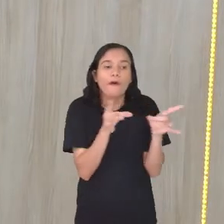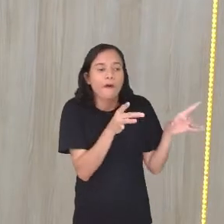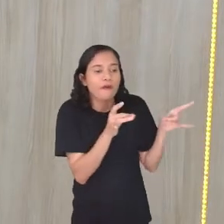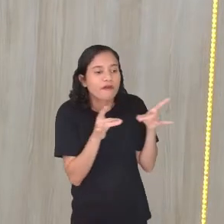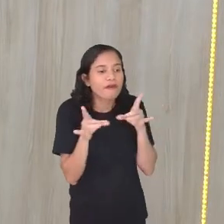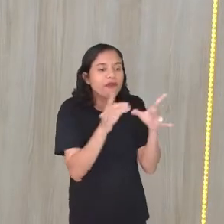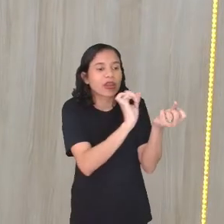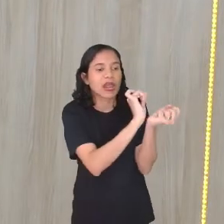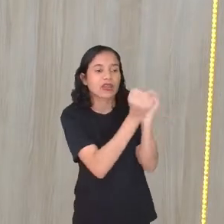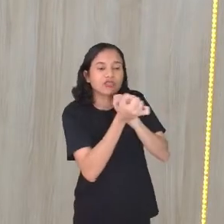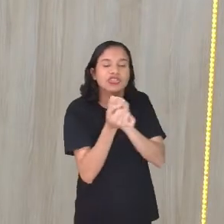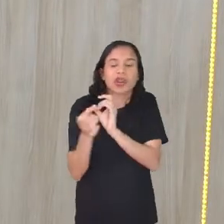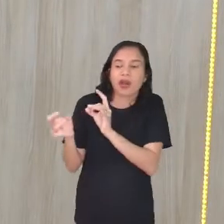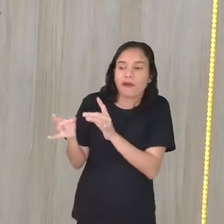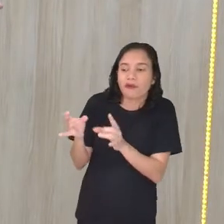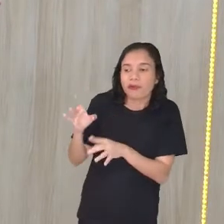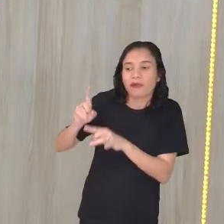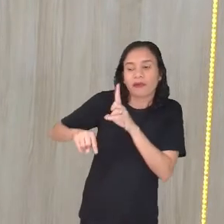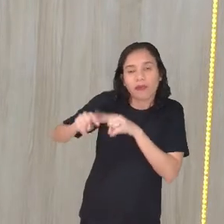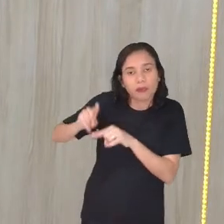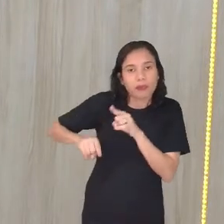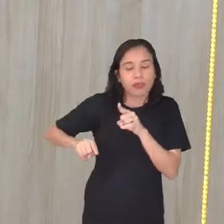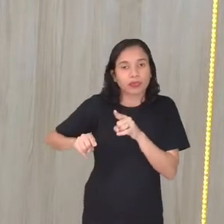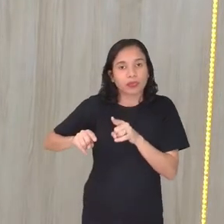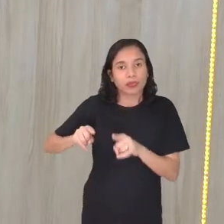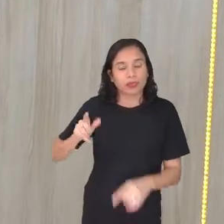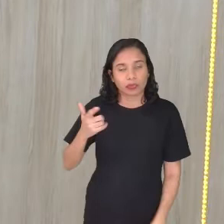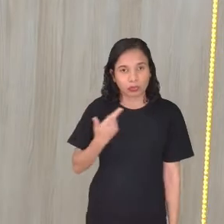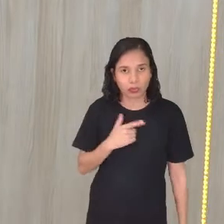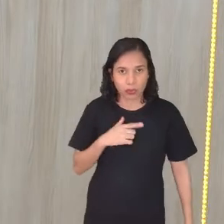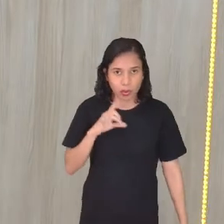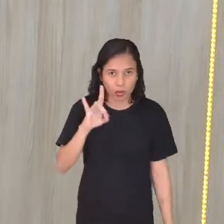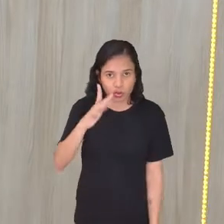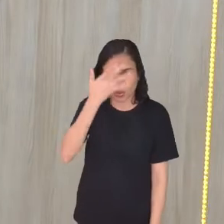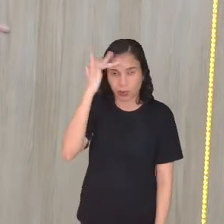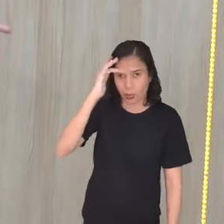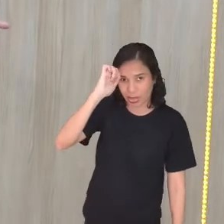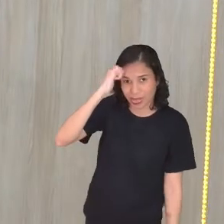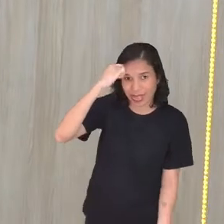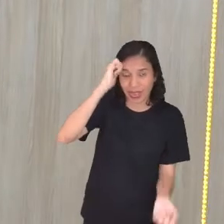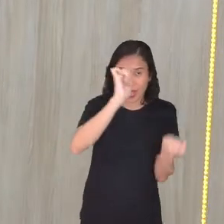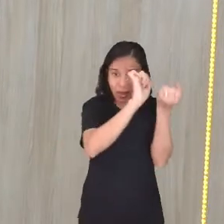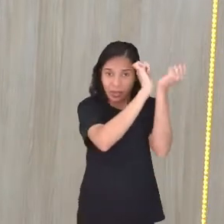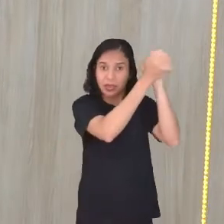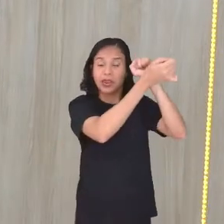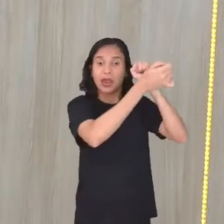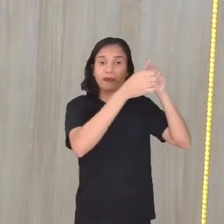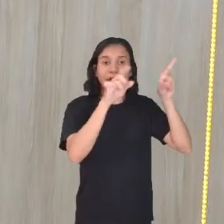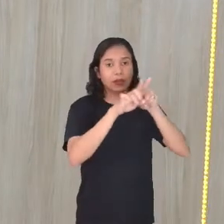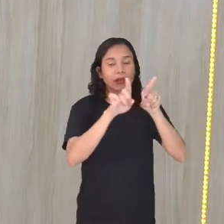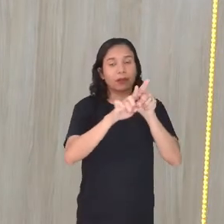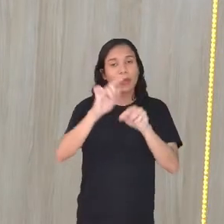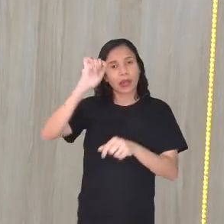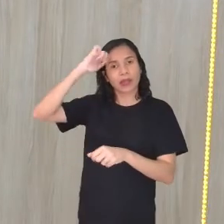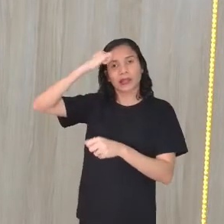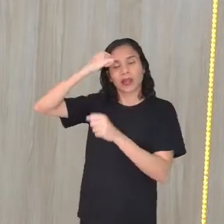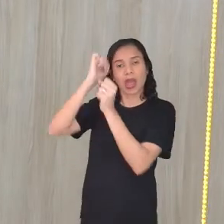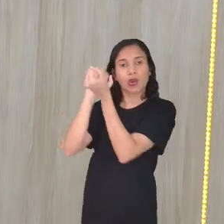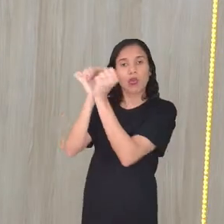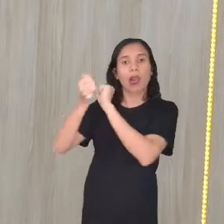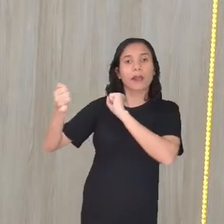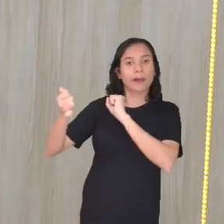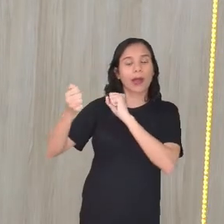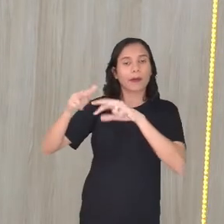mercado ali e transitavam não só negros escravizados como negros libertos também, né?